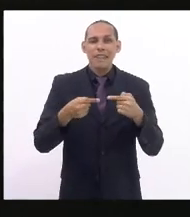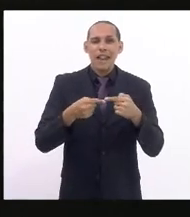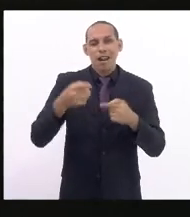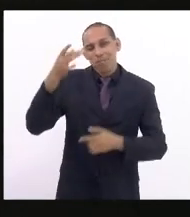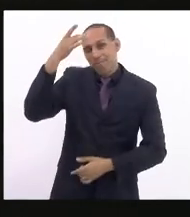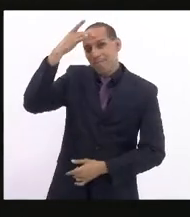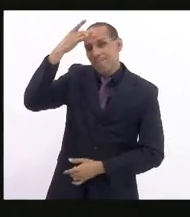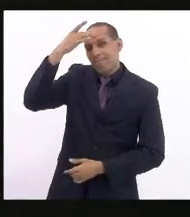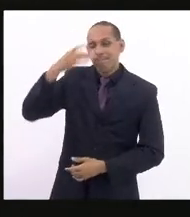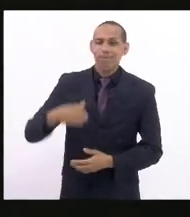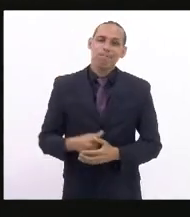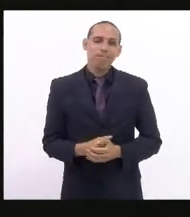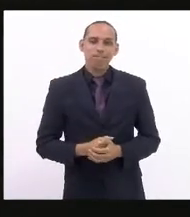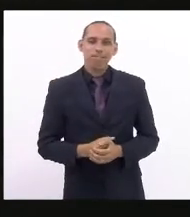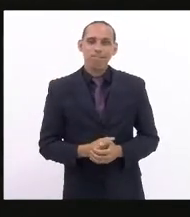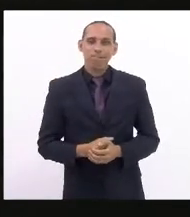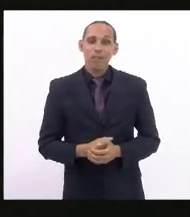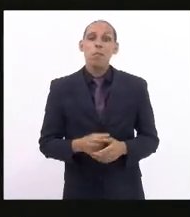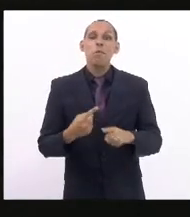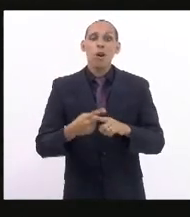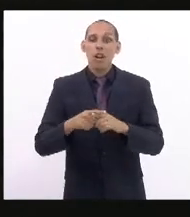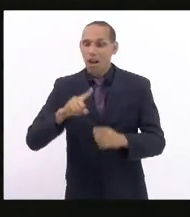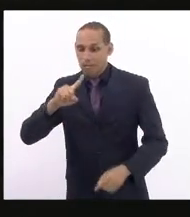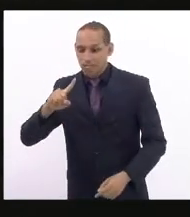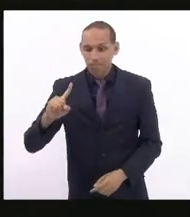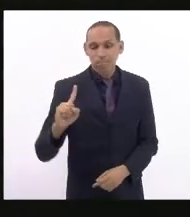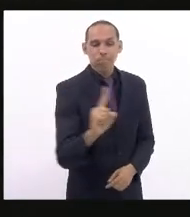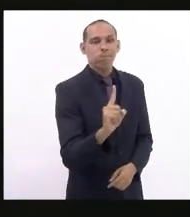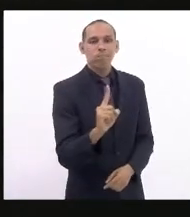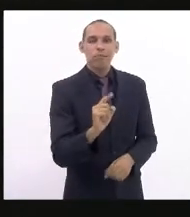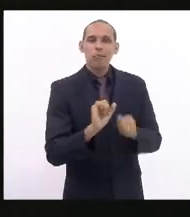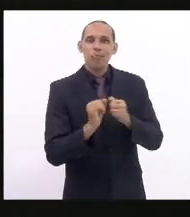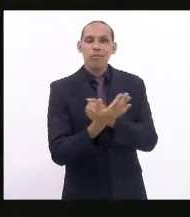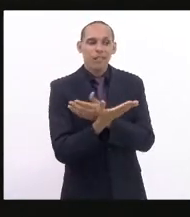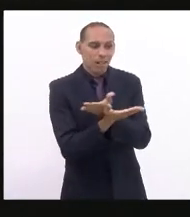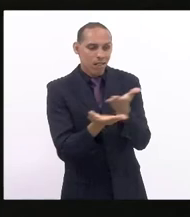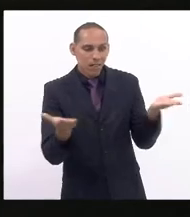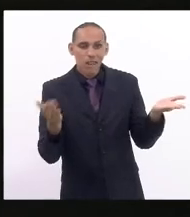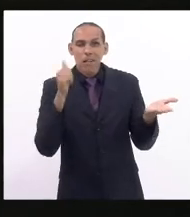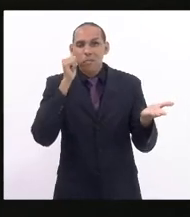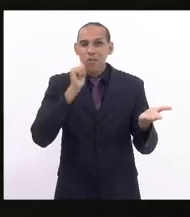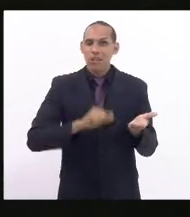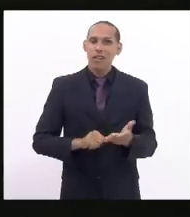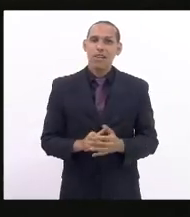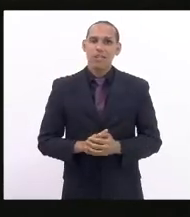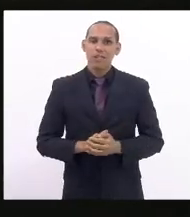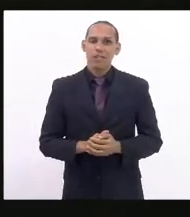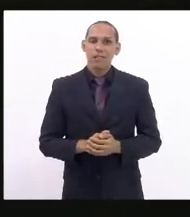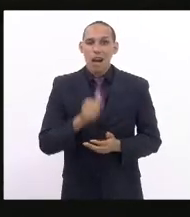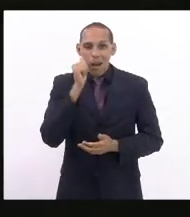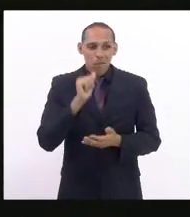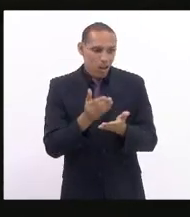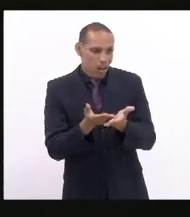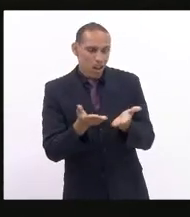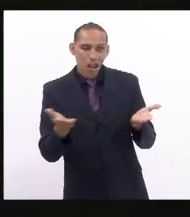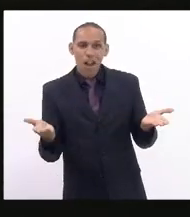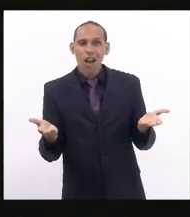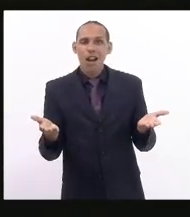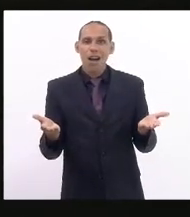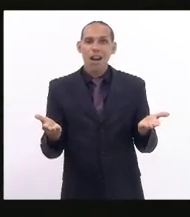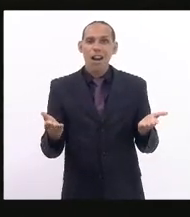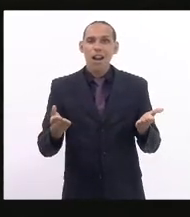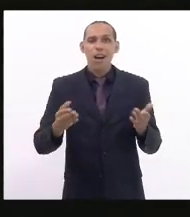mental. Quem estava na linha de frente da Covid eram as mulheres. As mulheres faziam sua